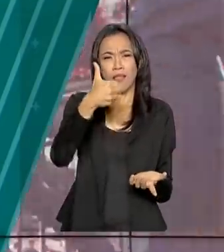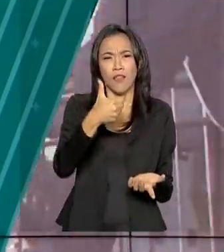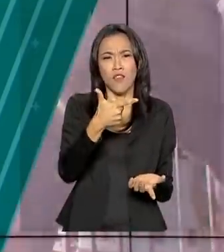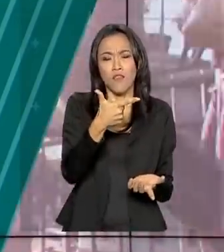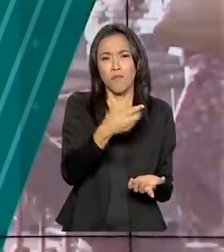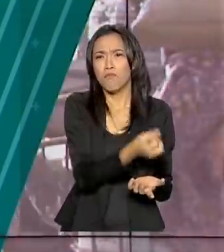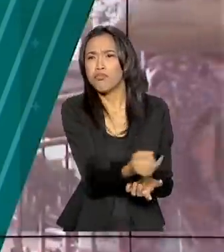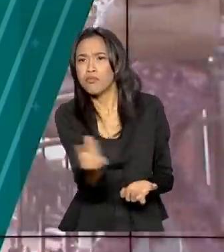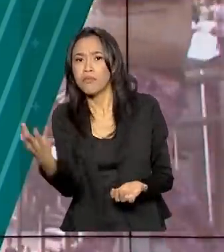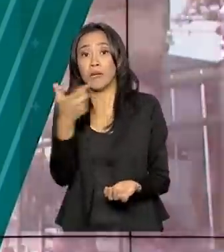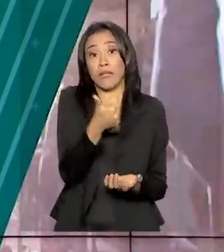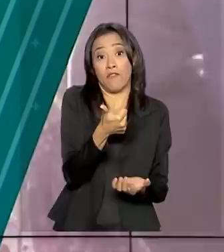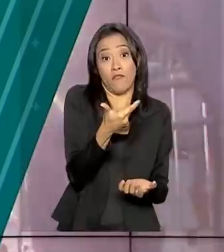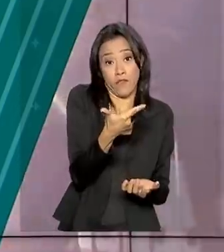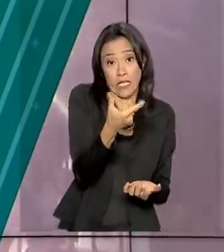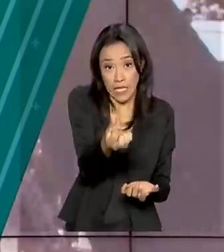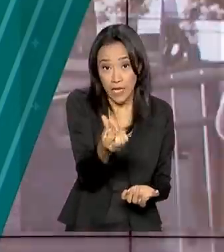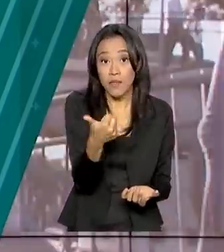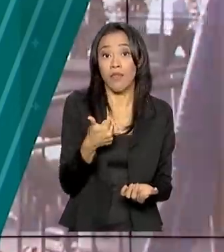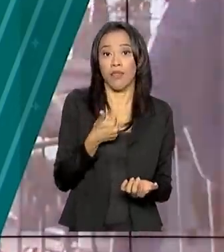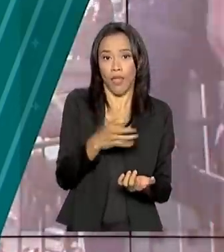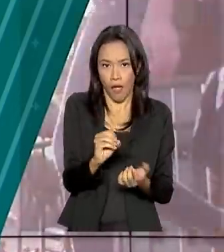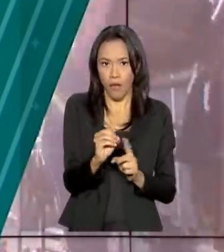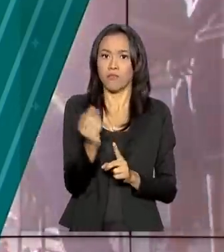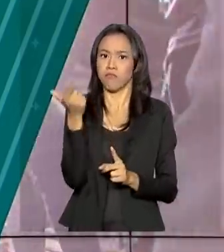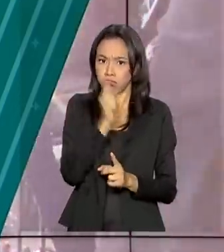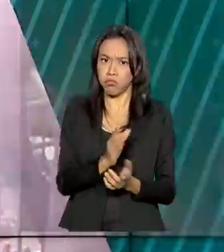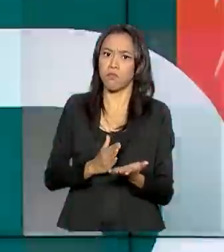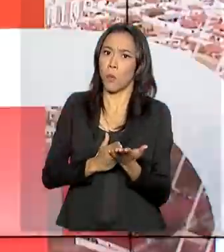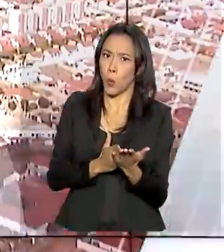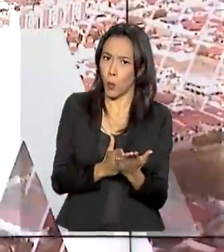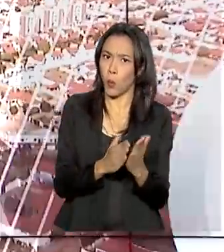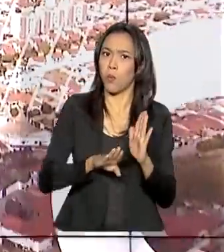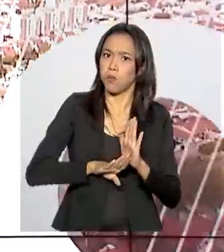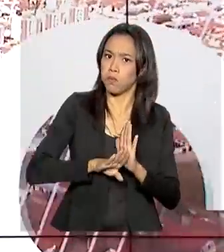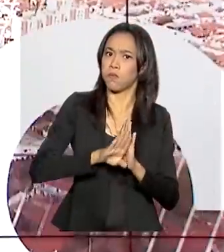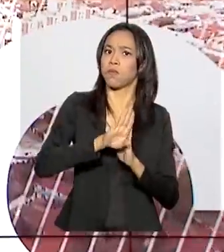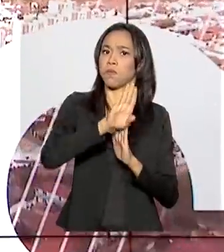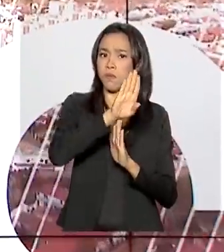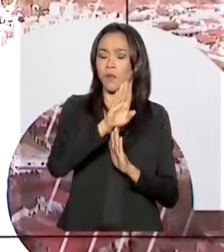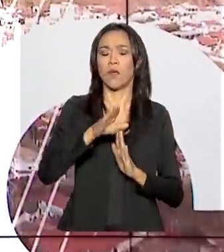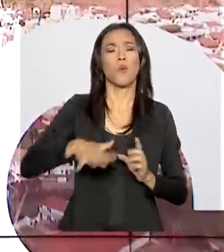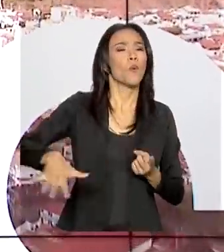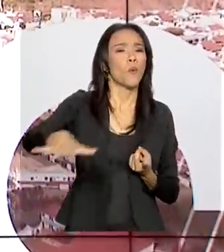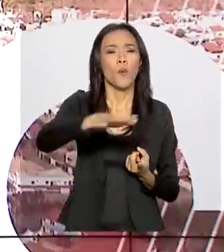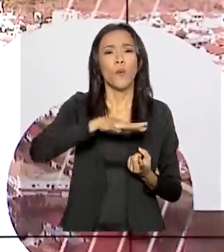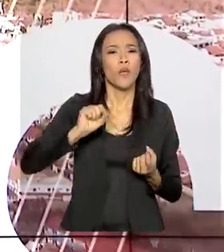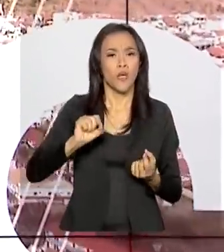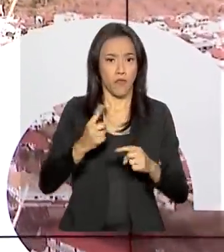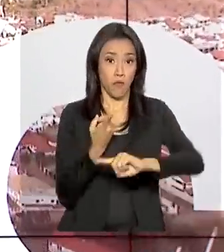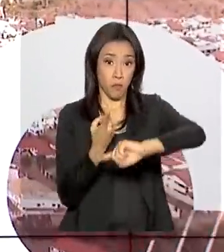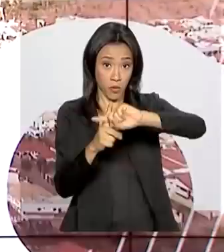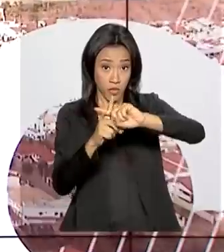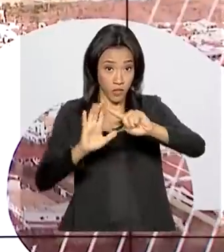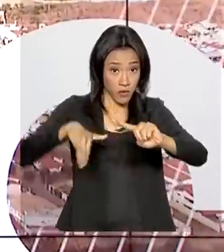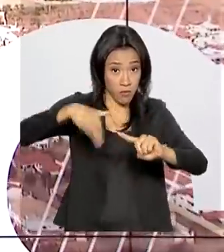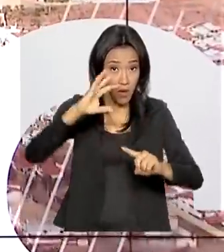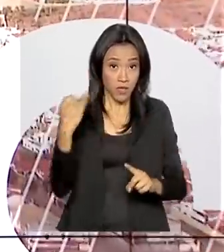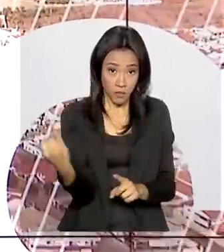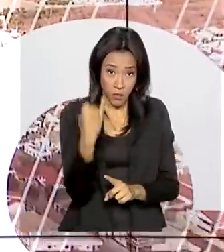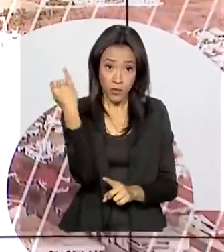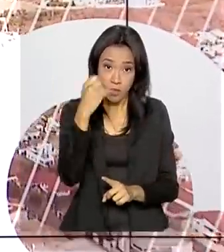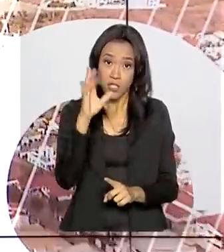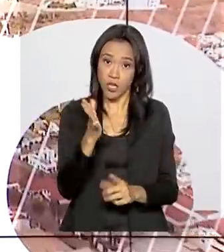ramos pesquisados mostraram expansão na produção. Entre as atividades, a influência positiva mais importante